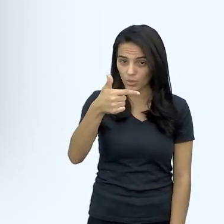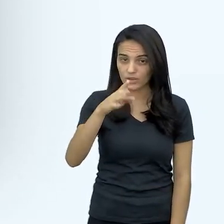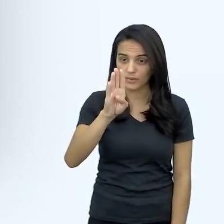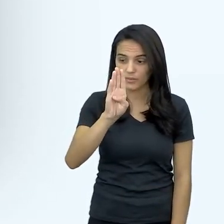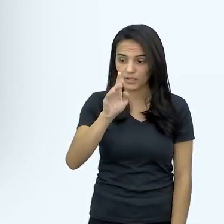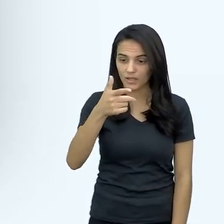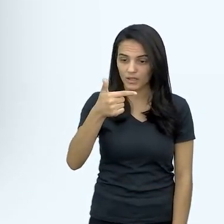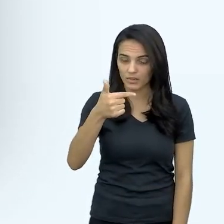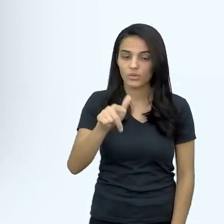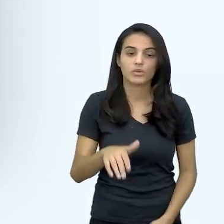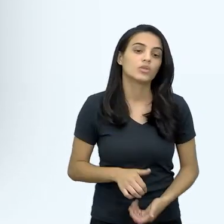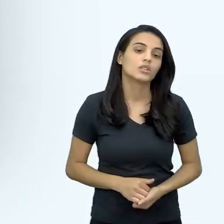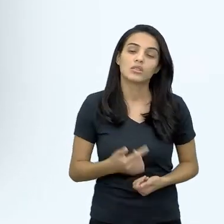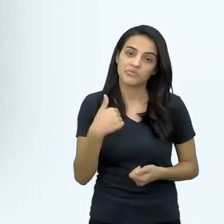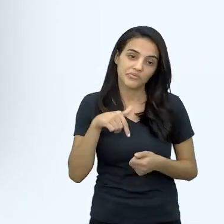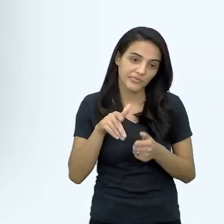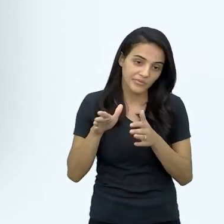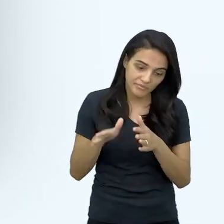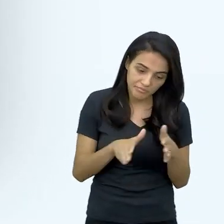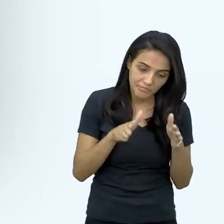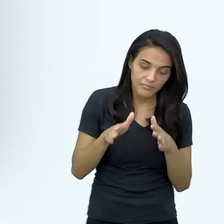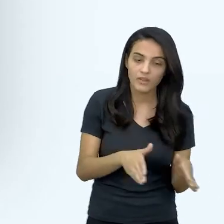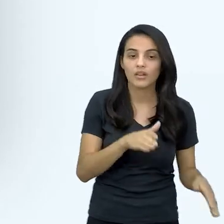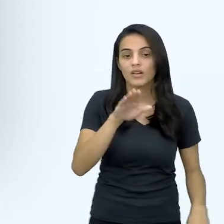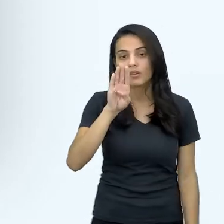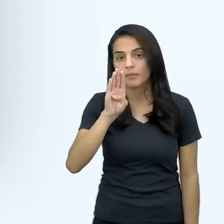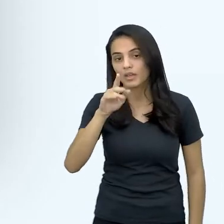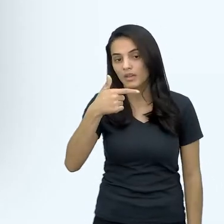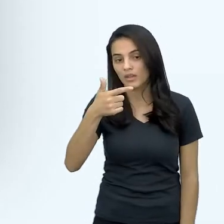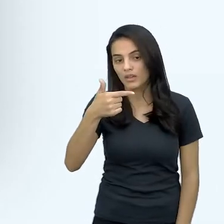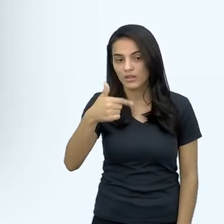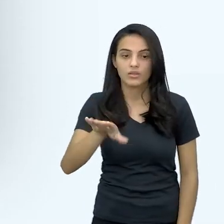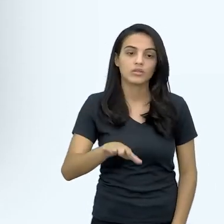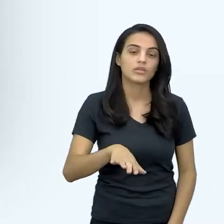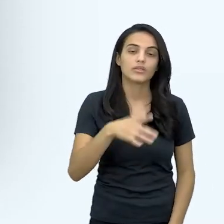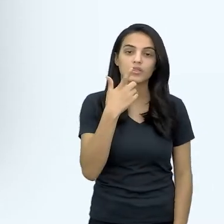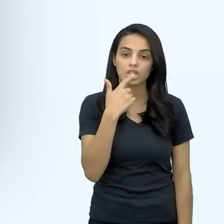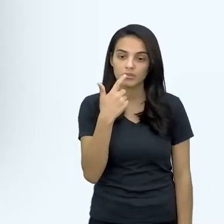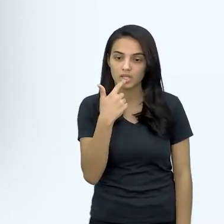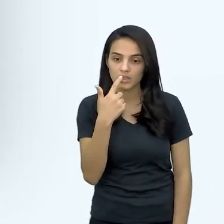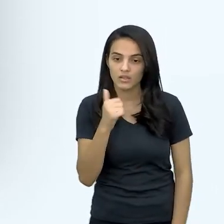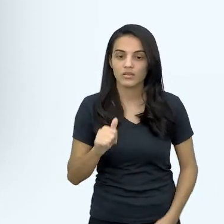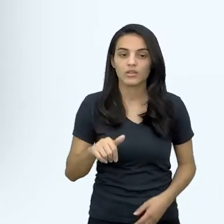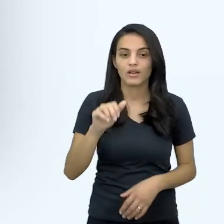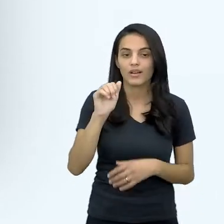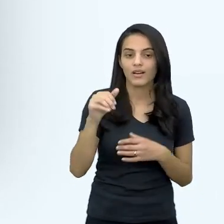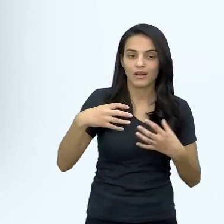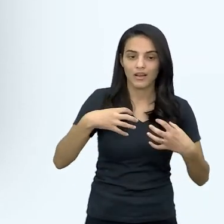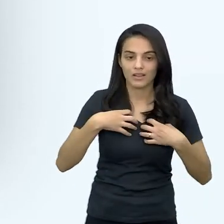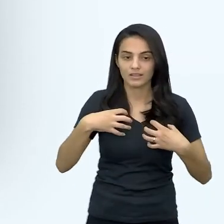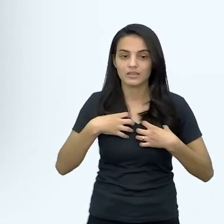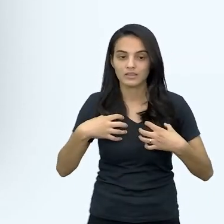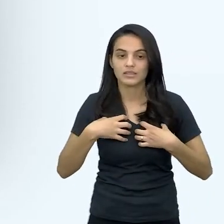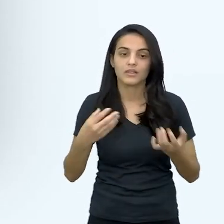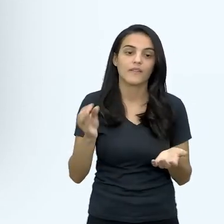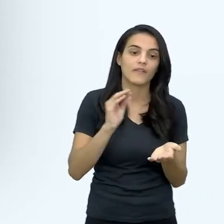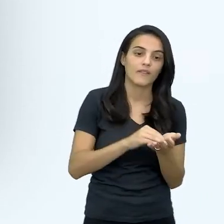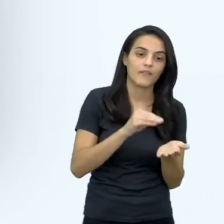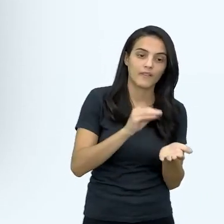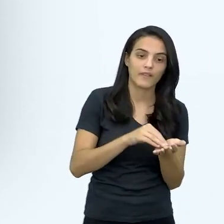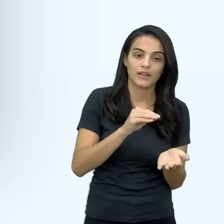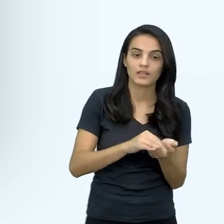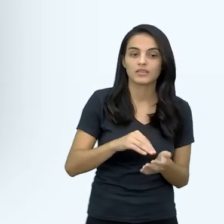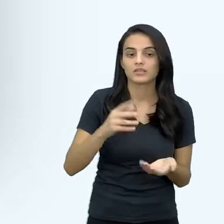alimentação, né, a gente não produz justamente a causa disso, número de glóbulos vermelhos, né, anemia por deficiência de